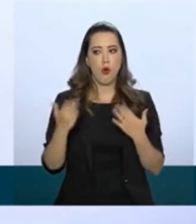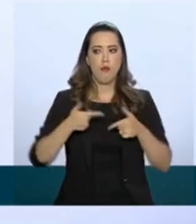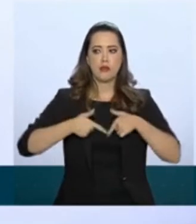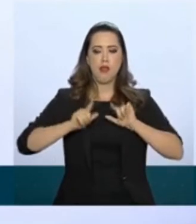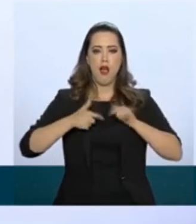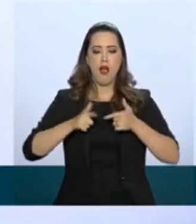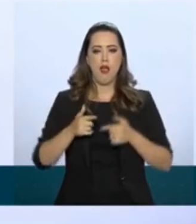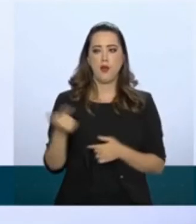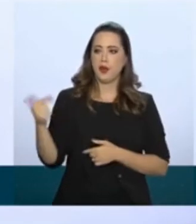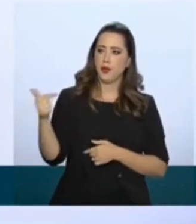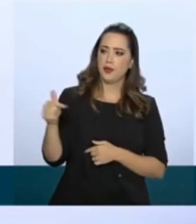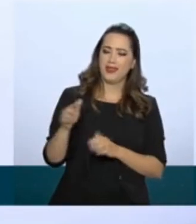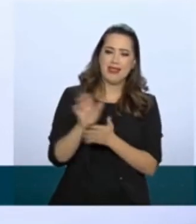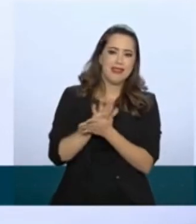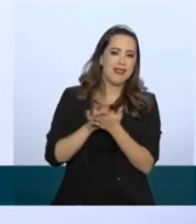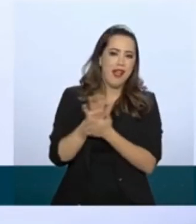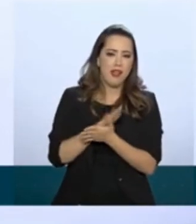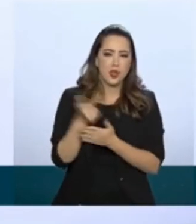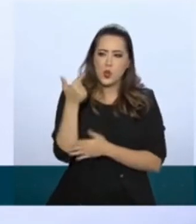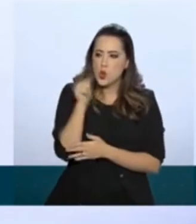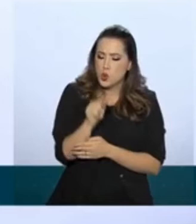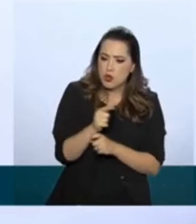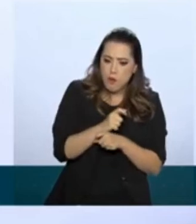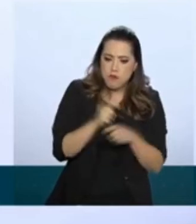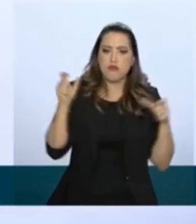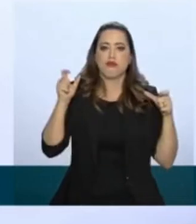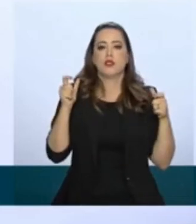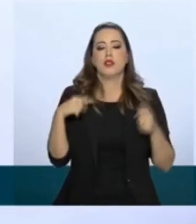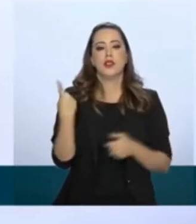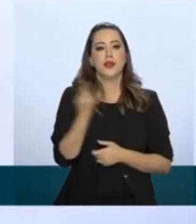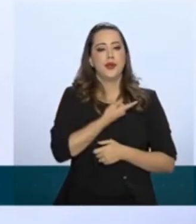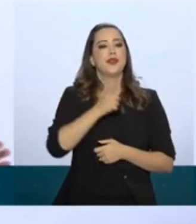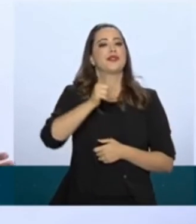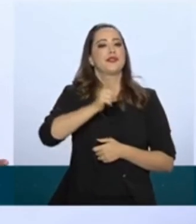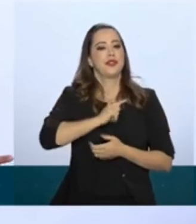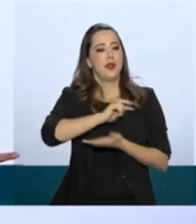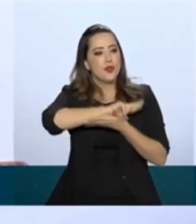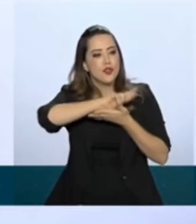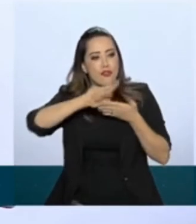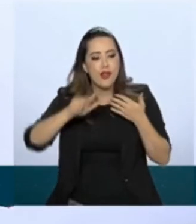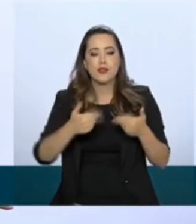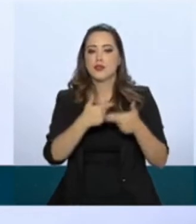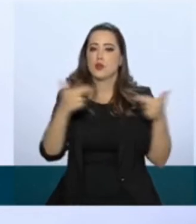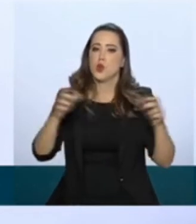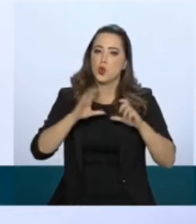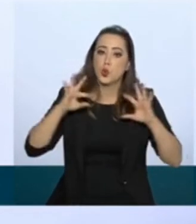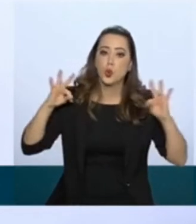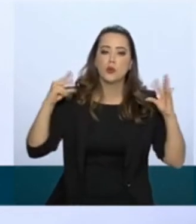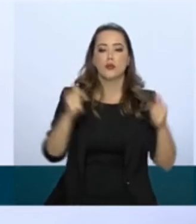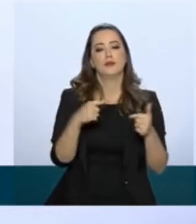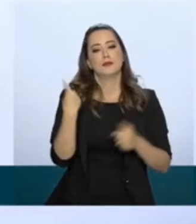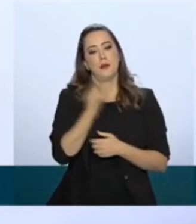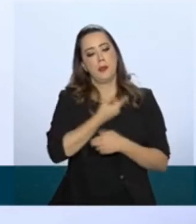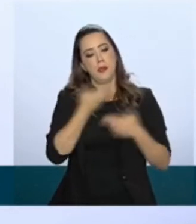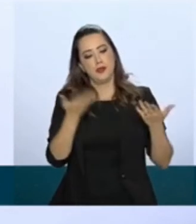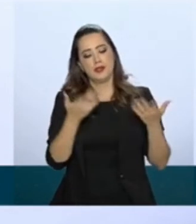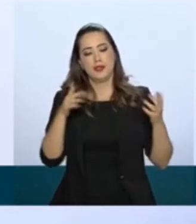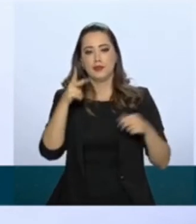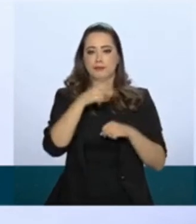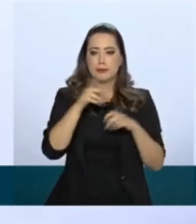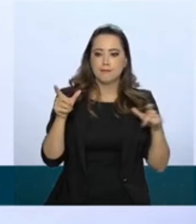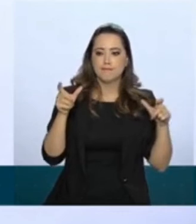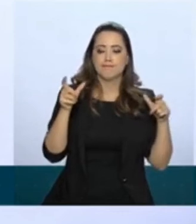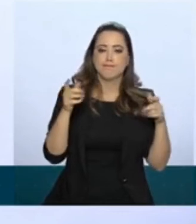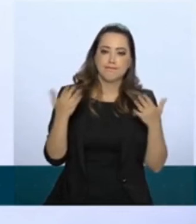que não tem nada a ser uma grande nação, e nós que temos tudo, sermos isso que nós somos no